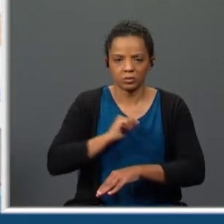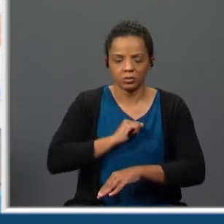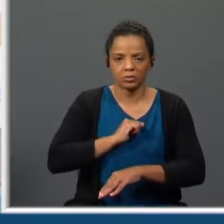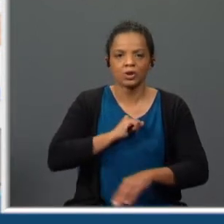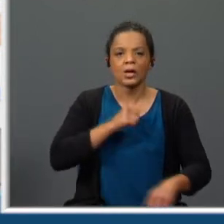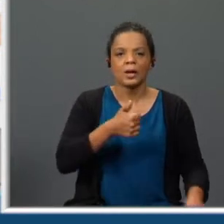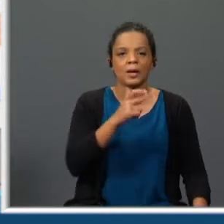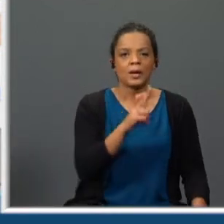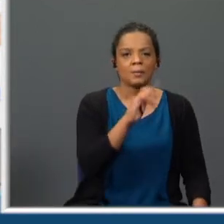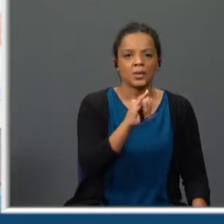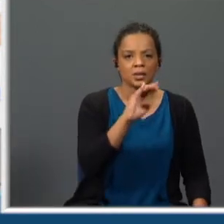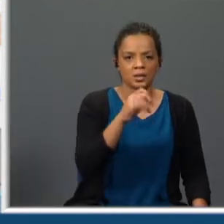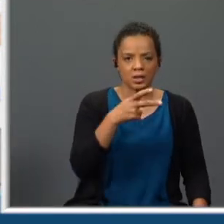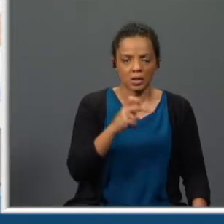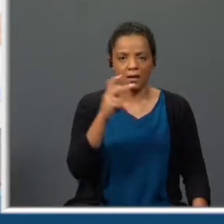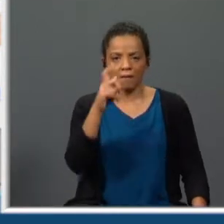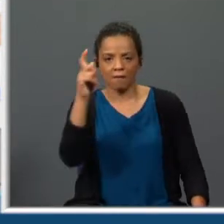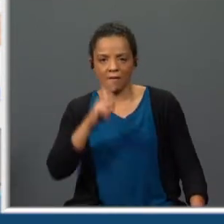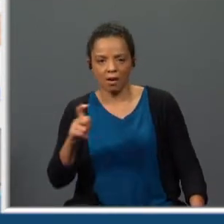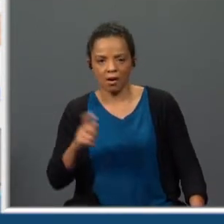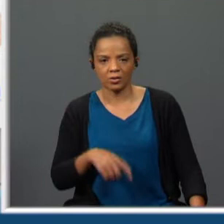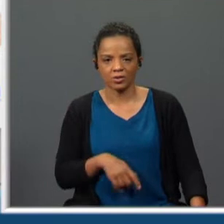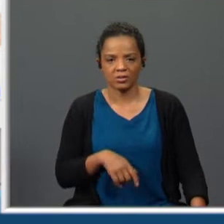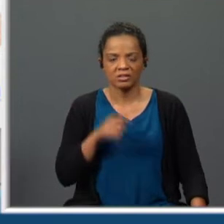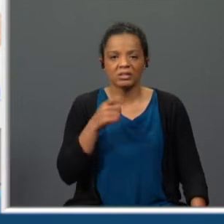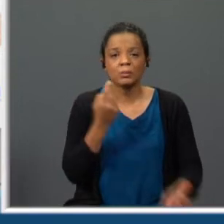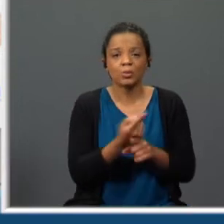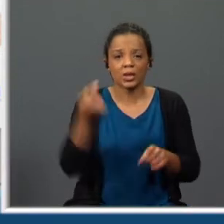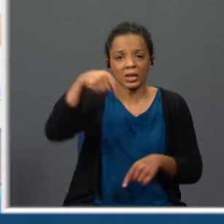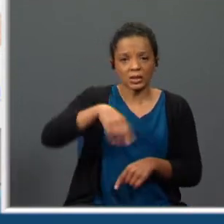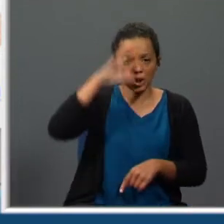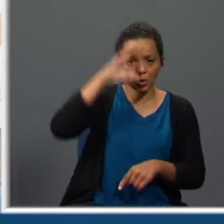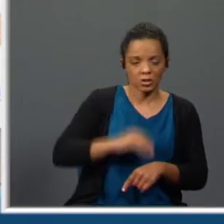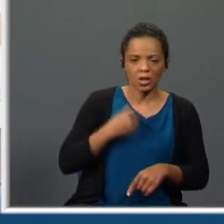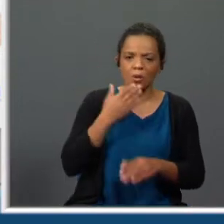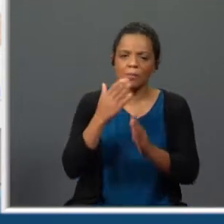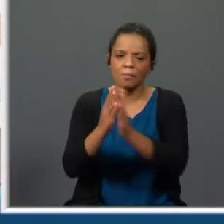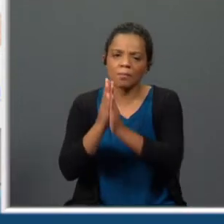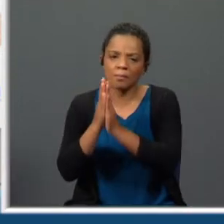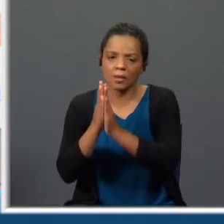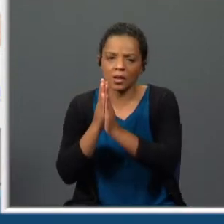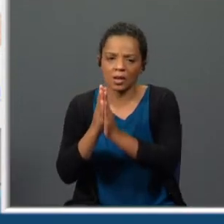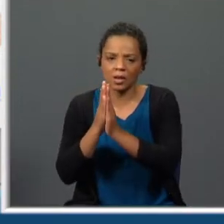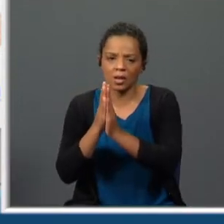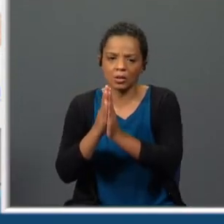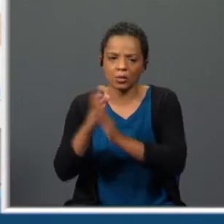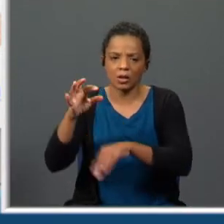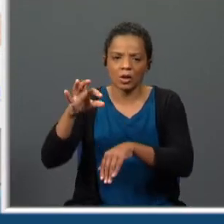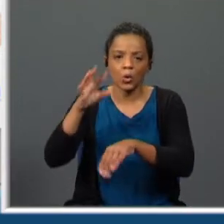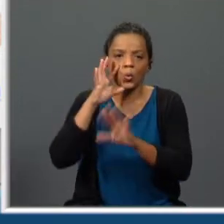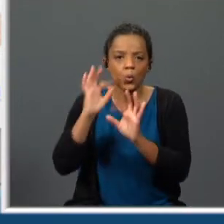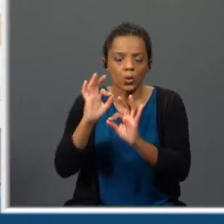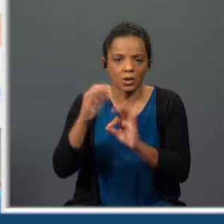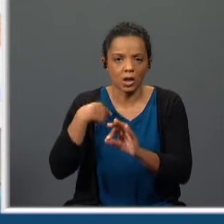Brísida Vaz eu não sei quem cá traz peço o volo de giolhos cuidais que trago